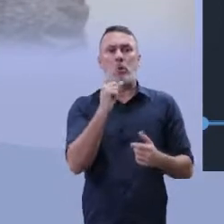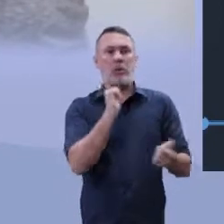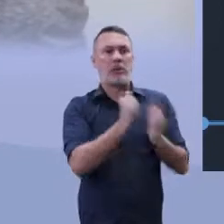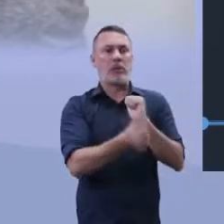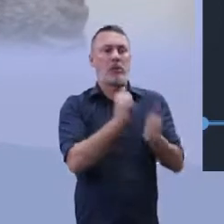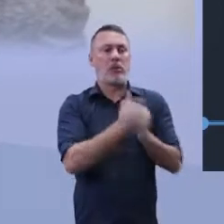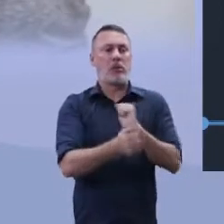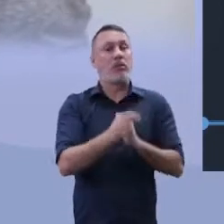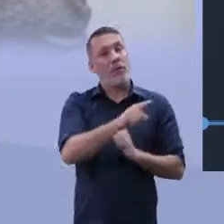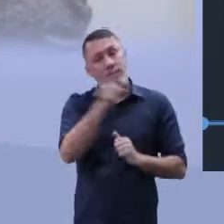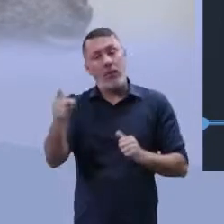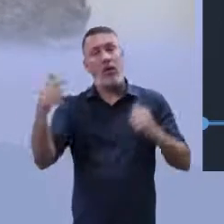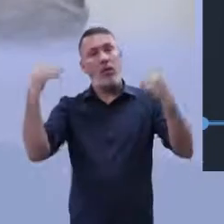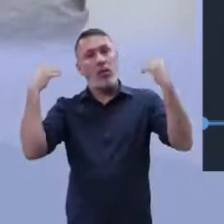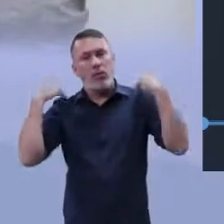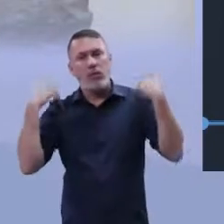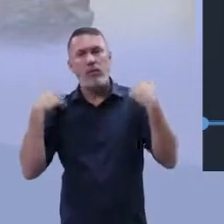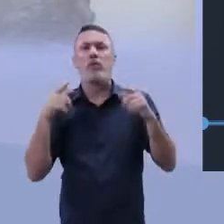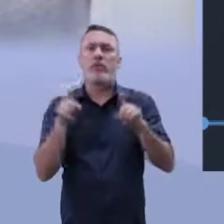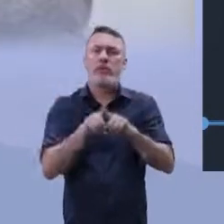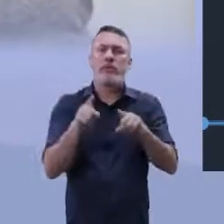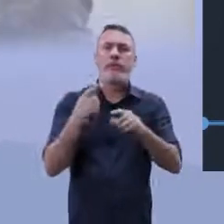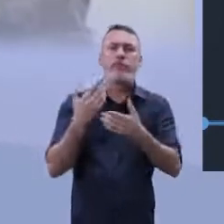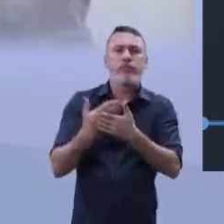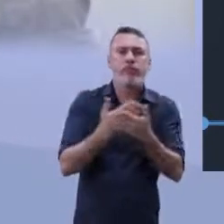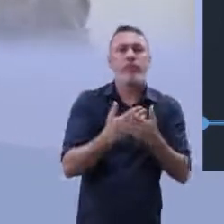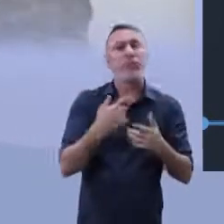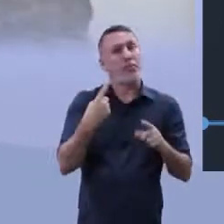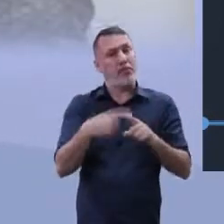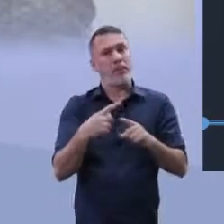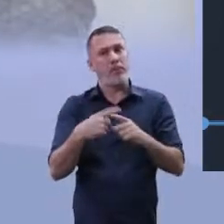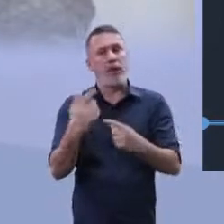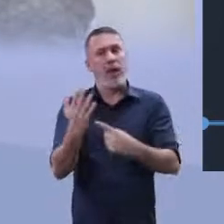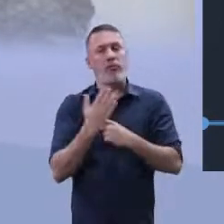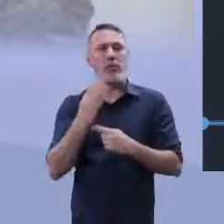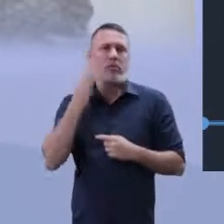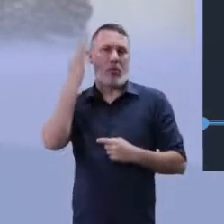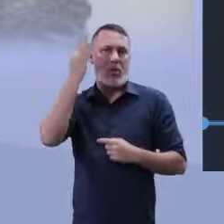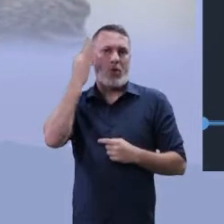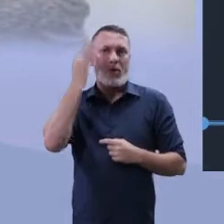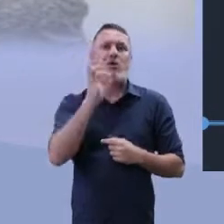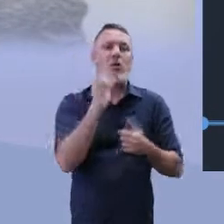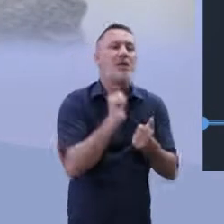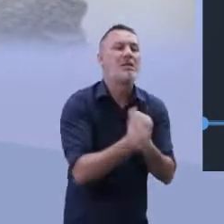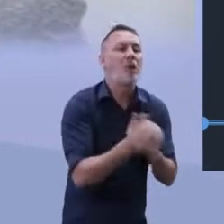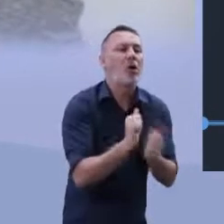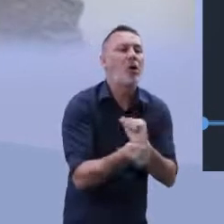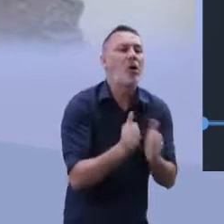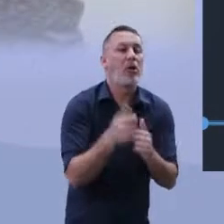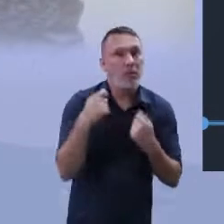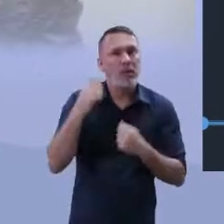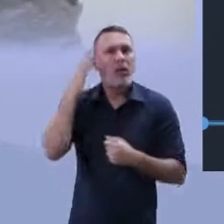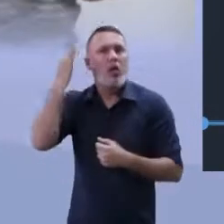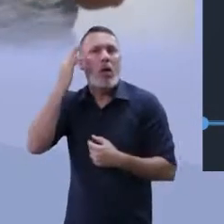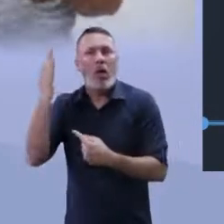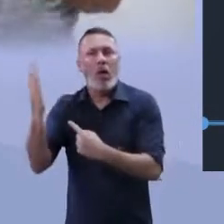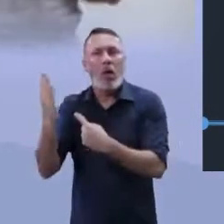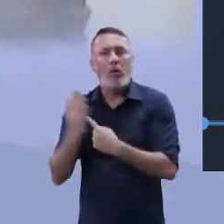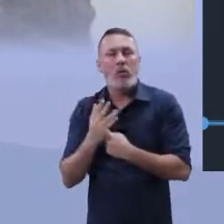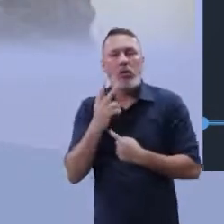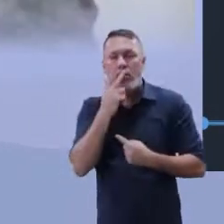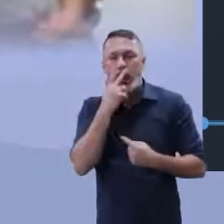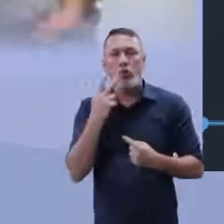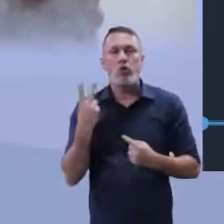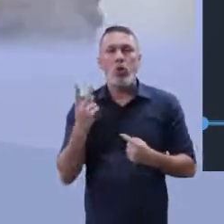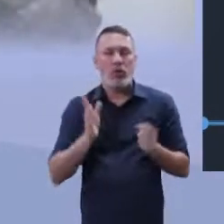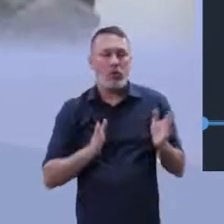educação física também? Porque a gente tem aquela preocupação no meio de ter o amparo teórico e também na prática. Mas hoje